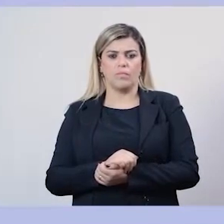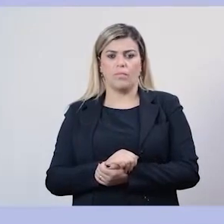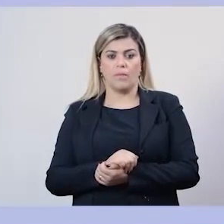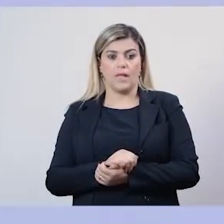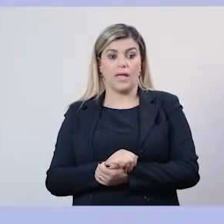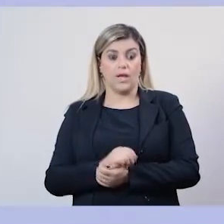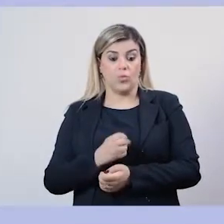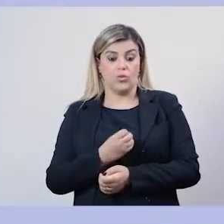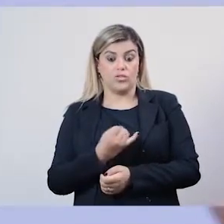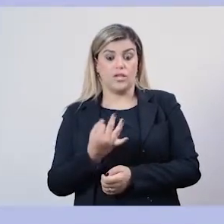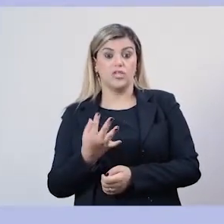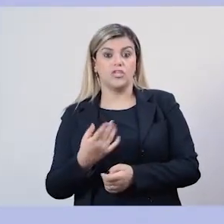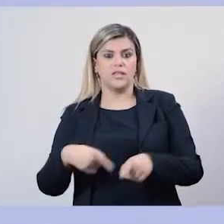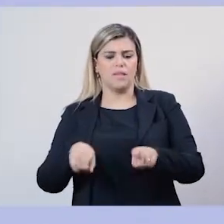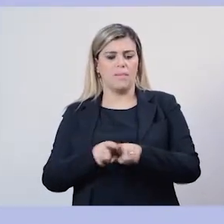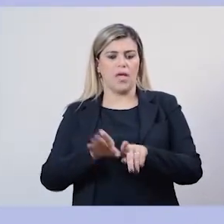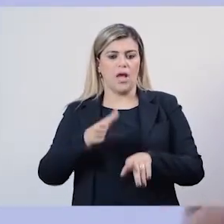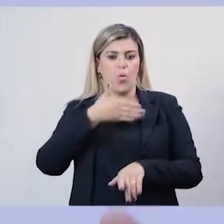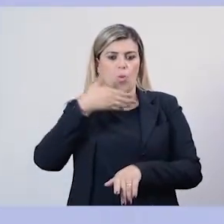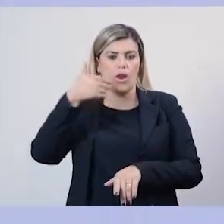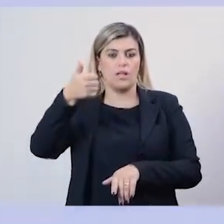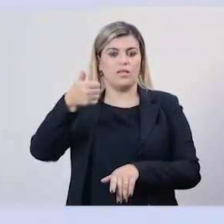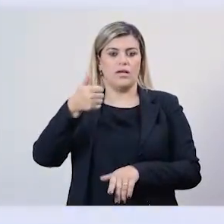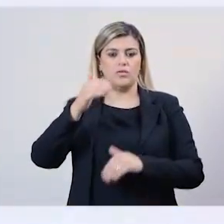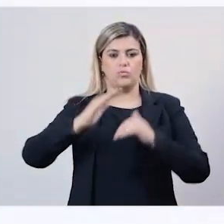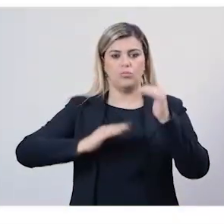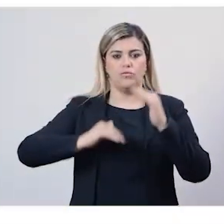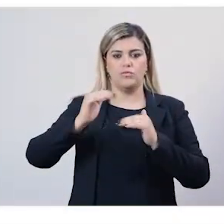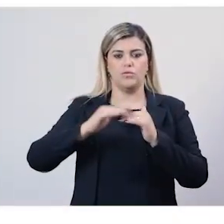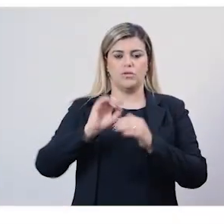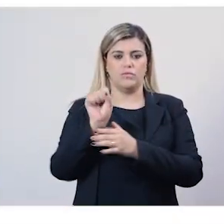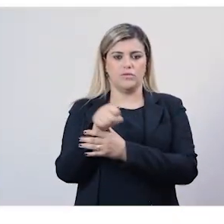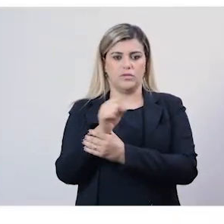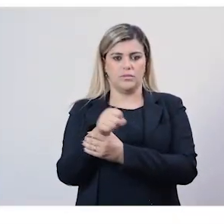volume, não só quantitativo, mas qualitativo.